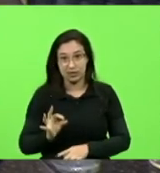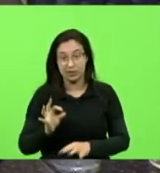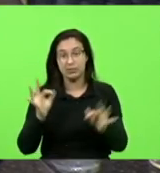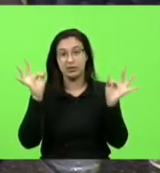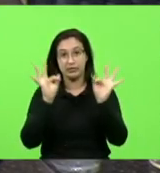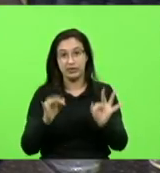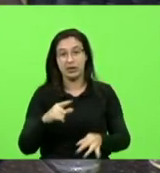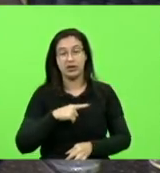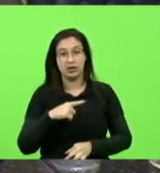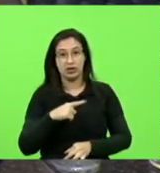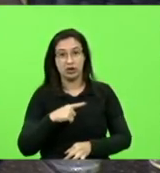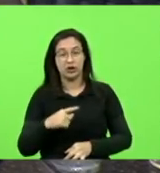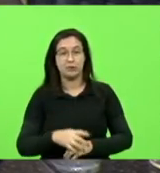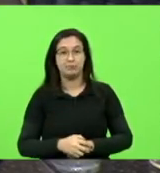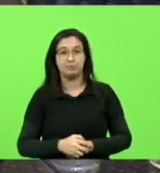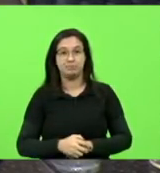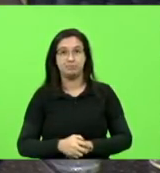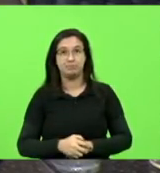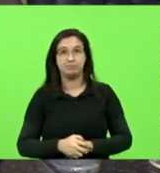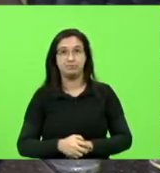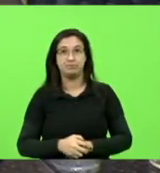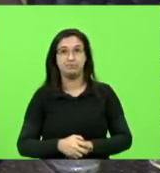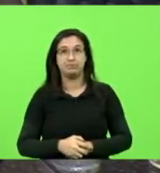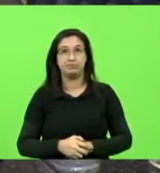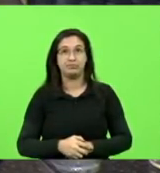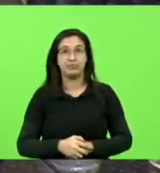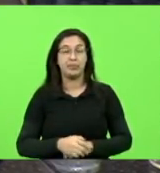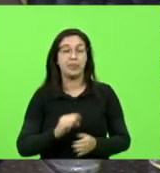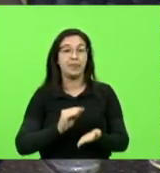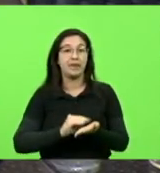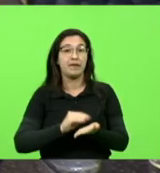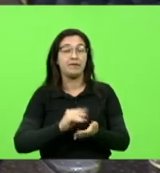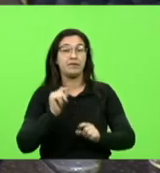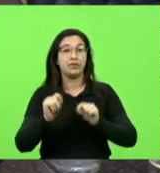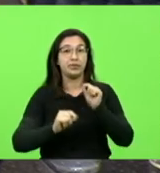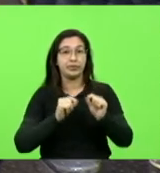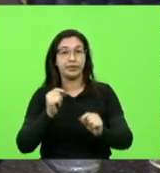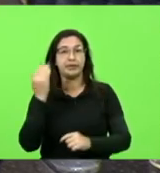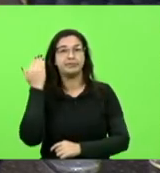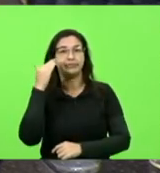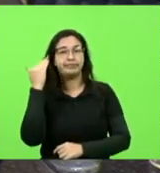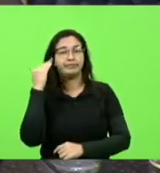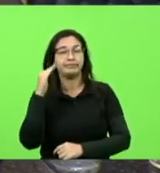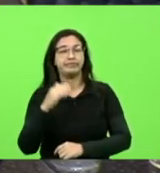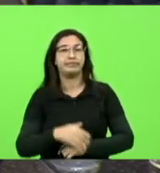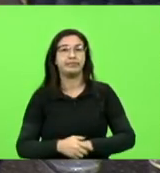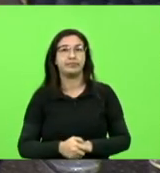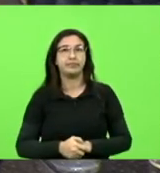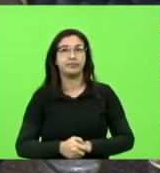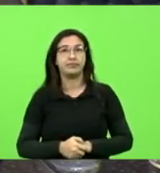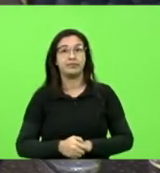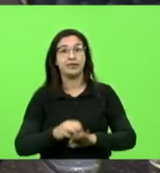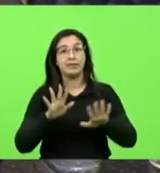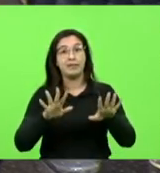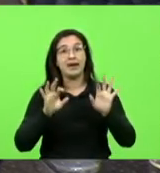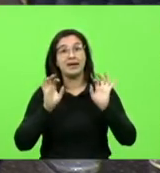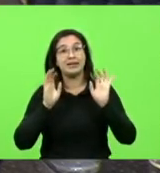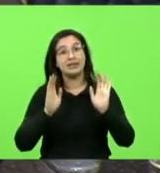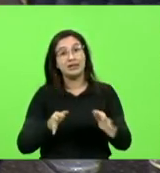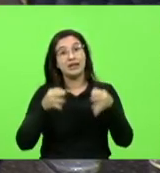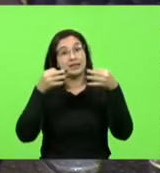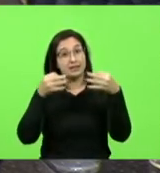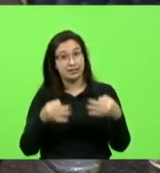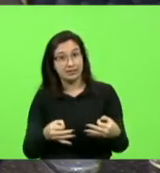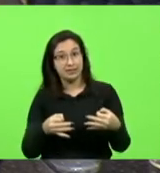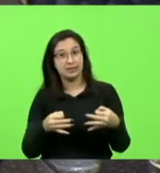descolados da realidade. Então, falta um pouco de compreensão. Mas isso já estava resolvido. Isso